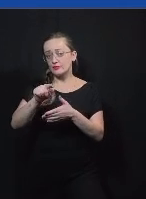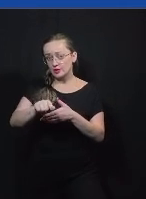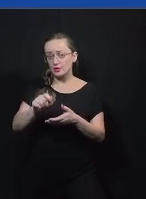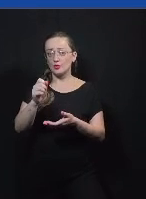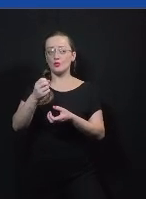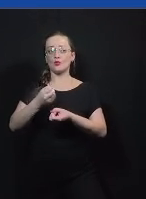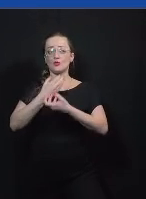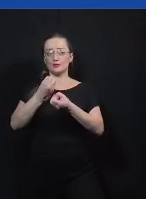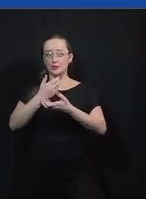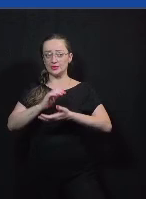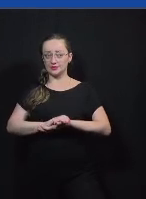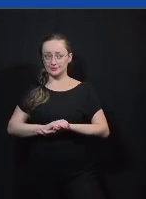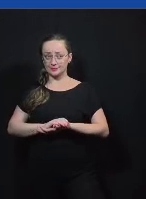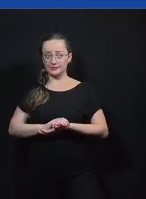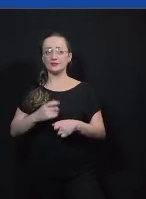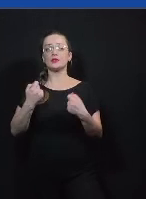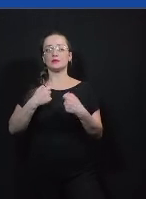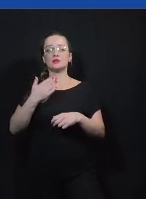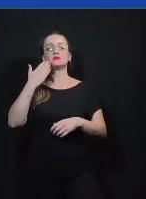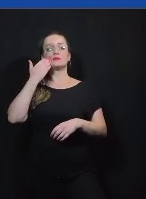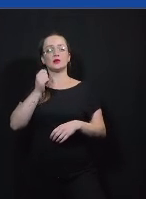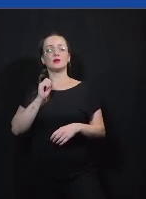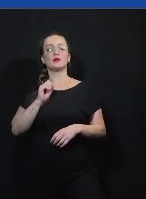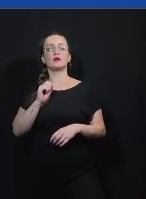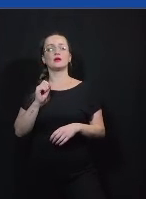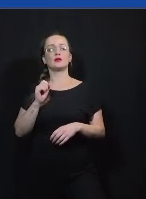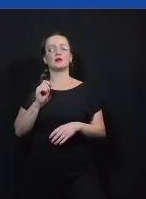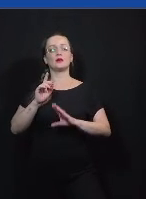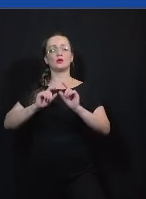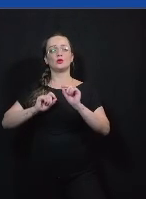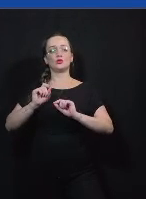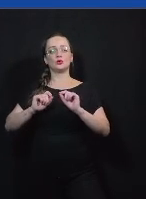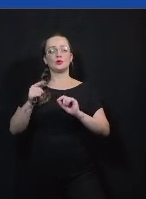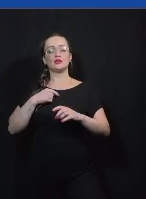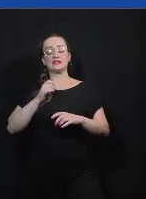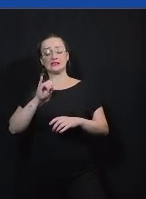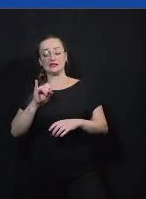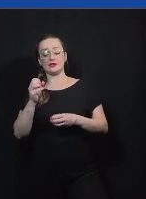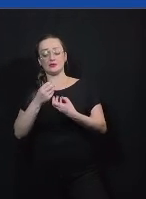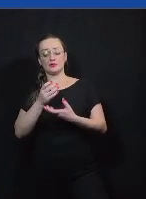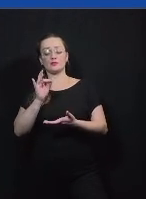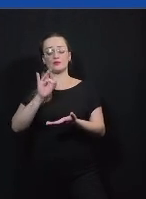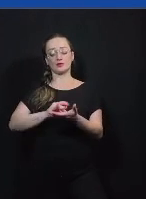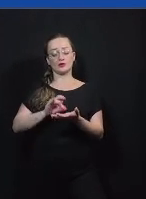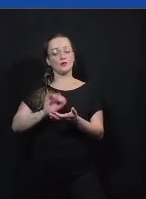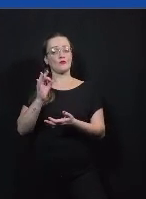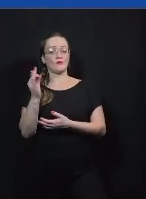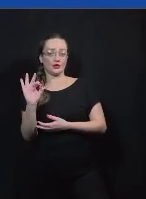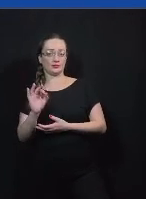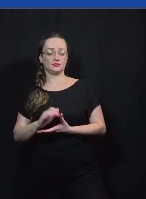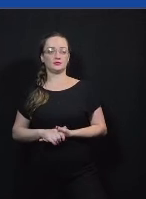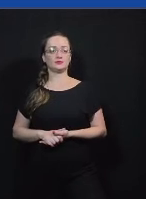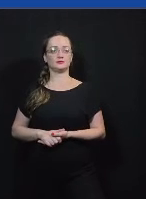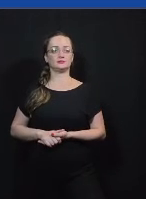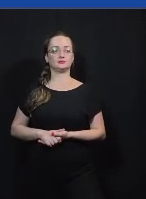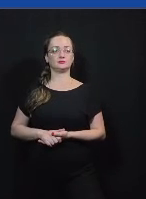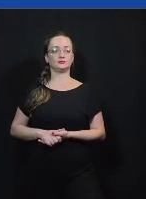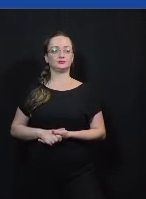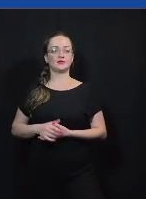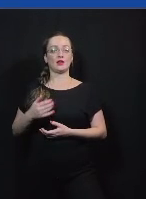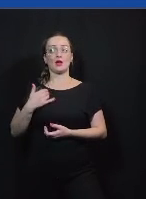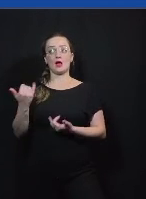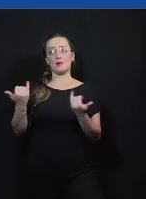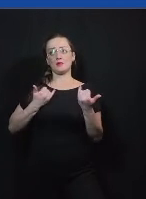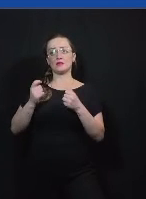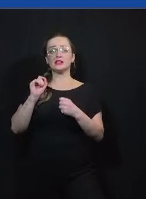do princípio que a gente usa para definir informalmente se a informação é verdadeira ou é confiável ou não é quem me deu se foi a minha mãe se foi um